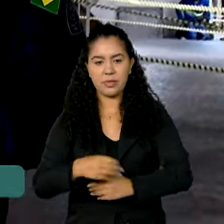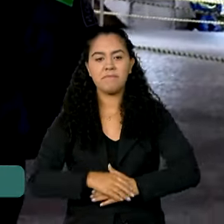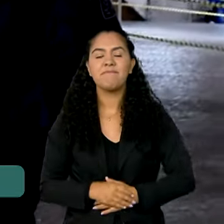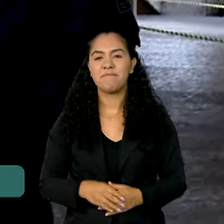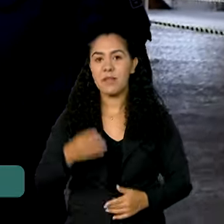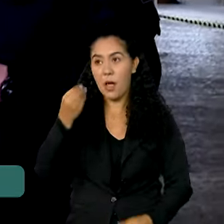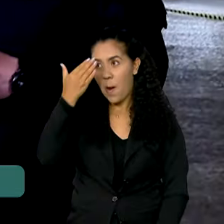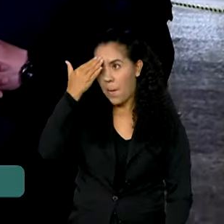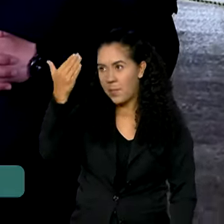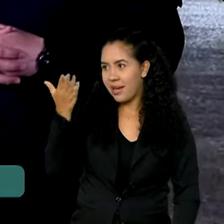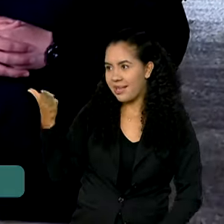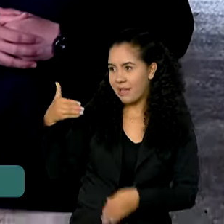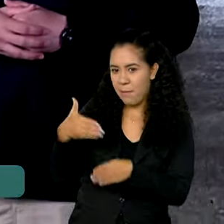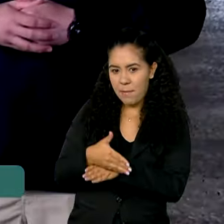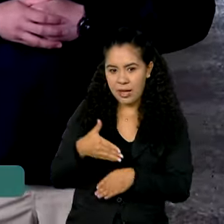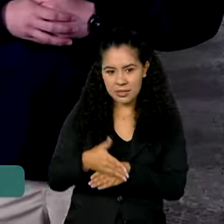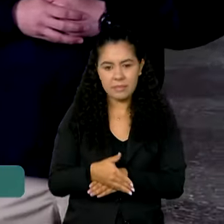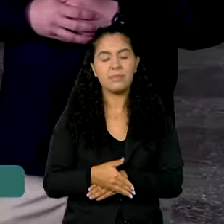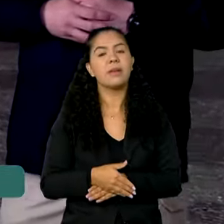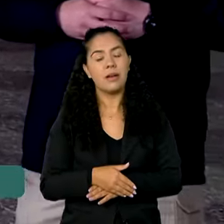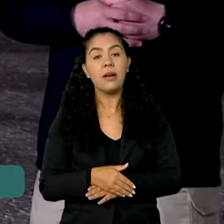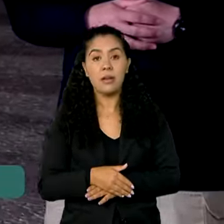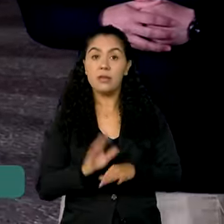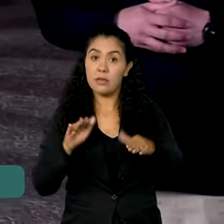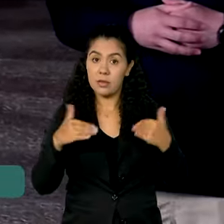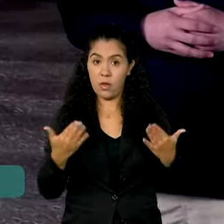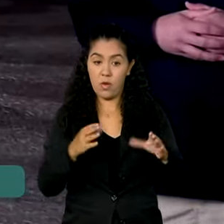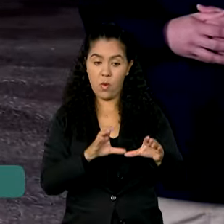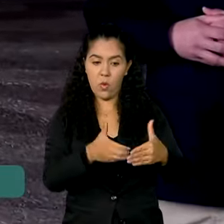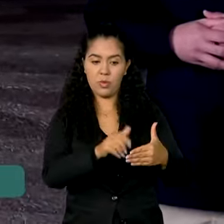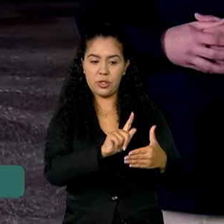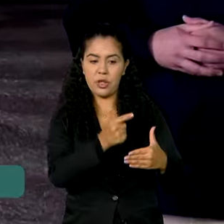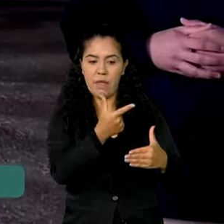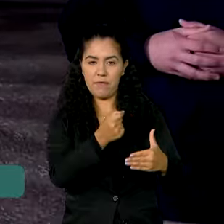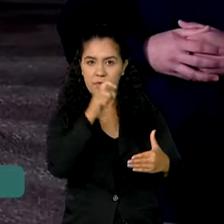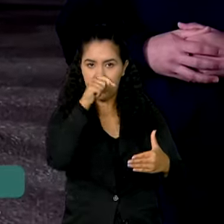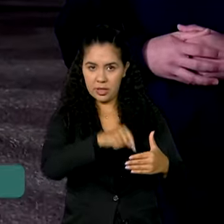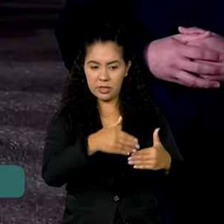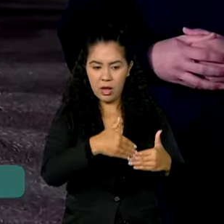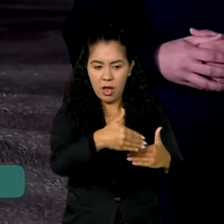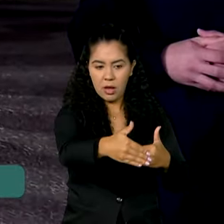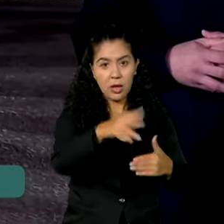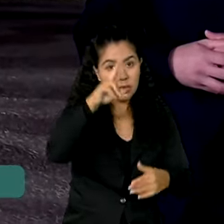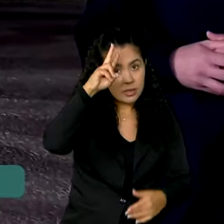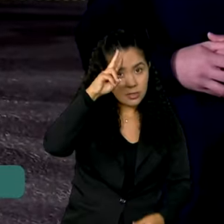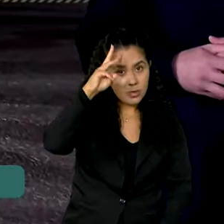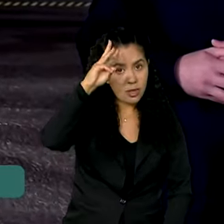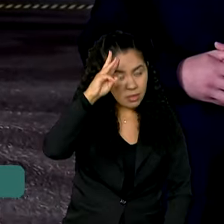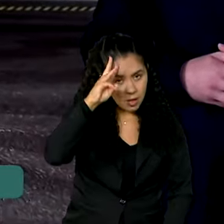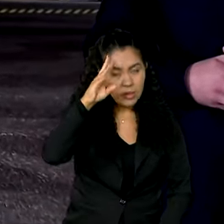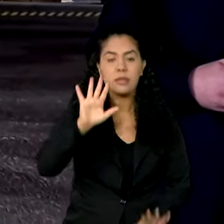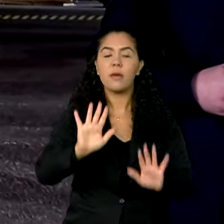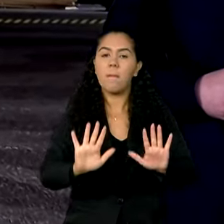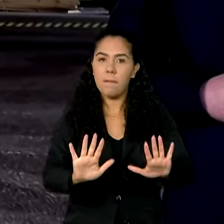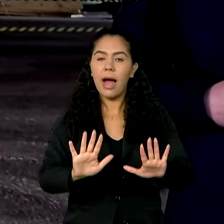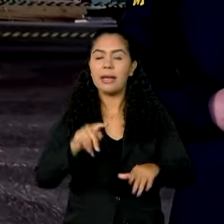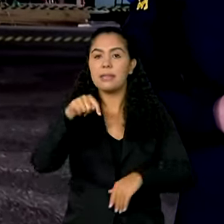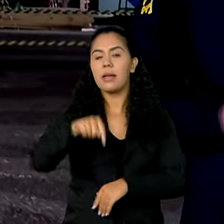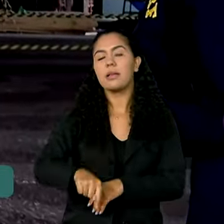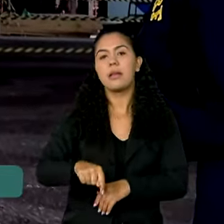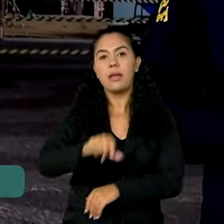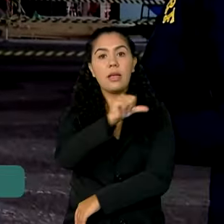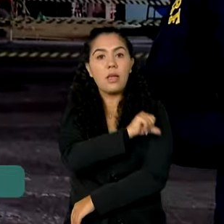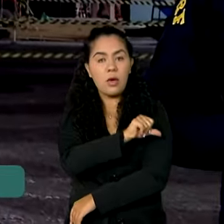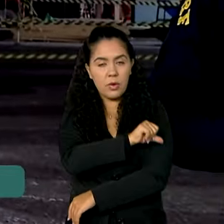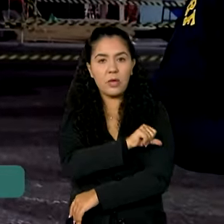participação aqui no canal GOV. Bom, e além da realização do G20, que acontece na próxima segunda e terça-feira, o Rio de Janeiro também vai receber, de